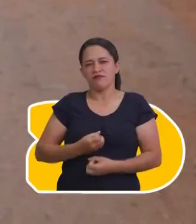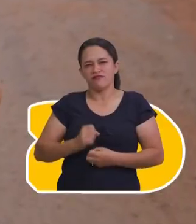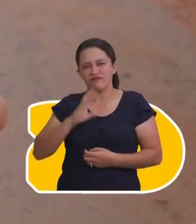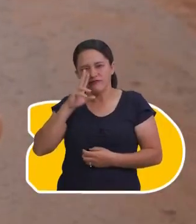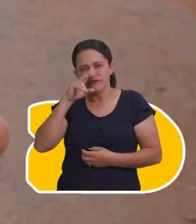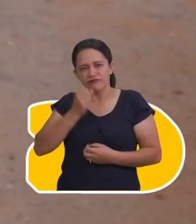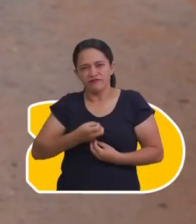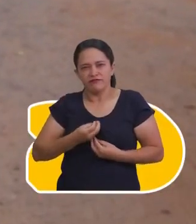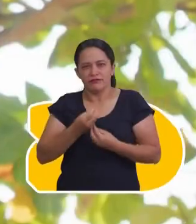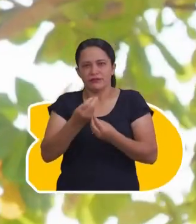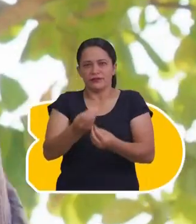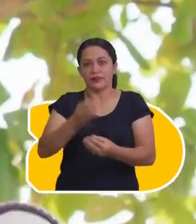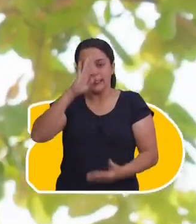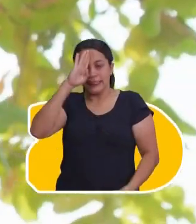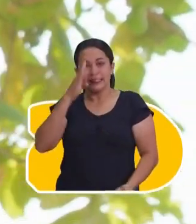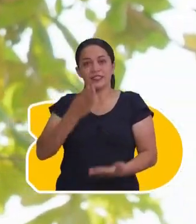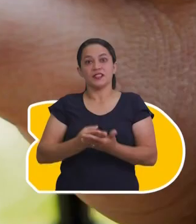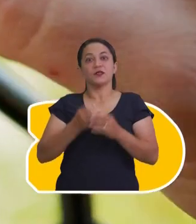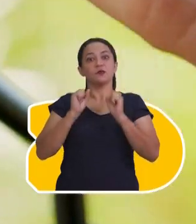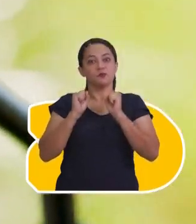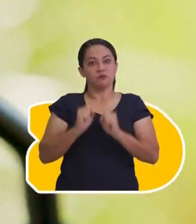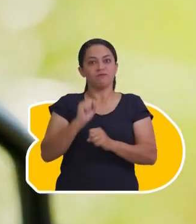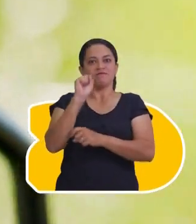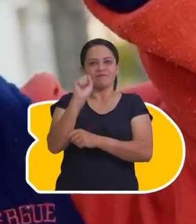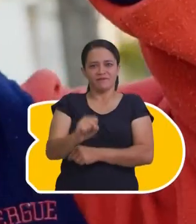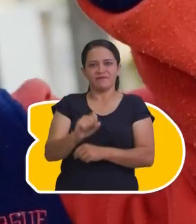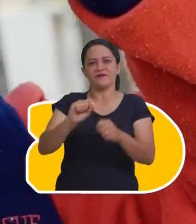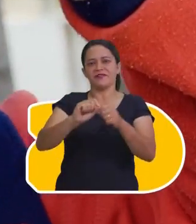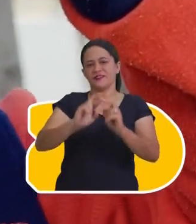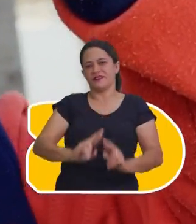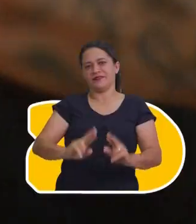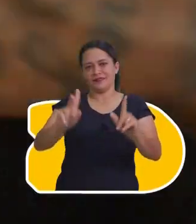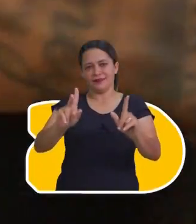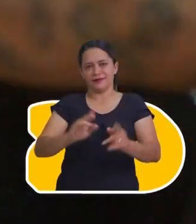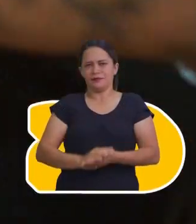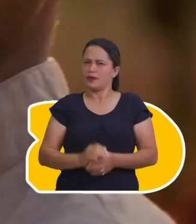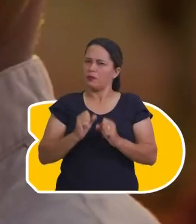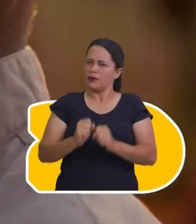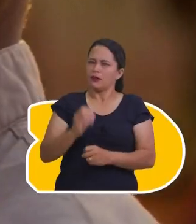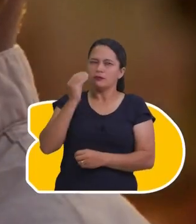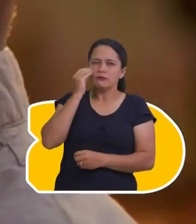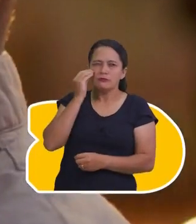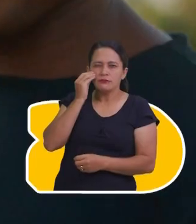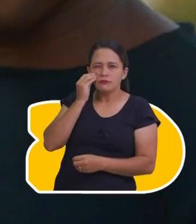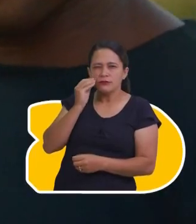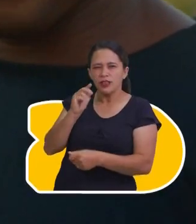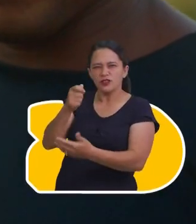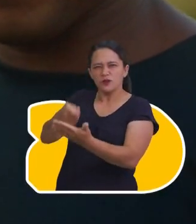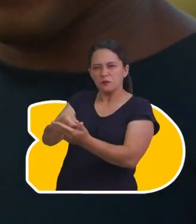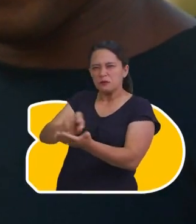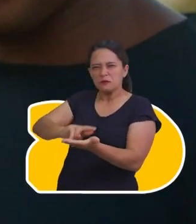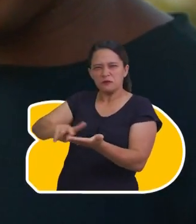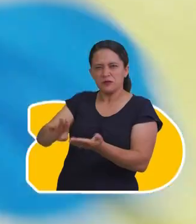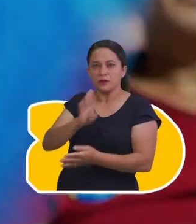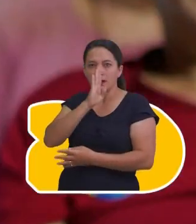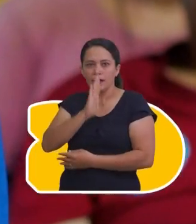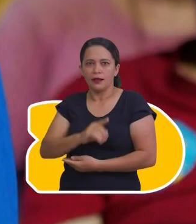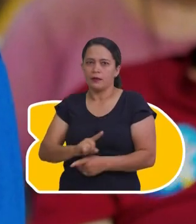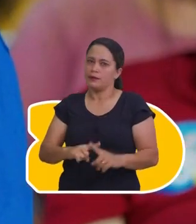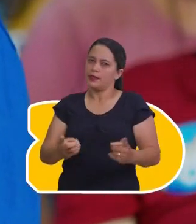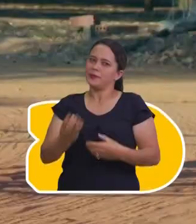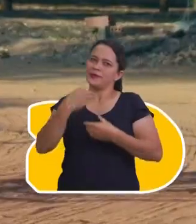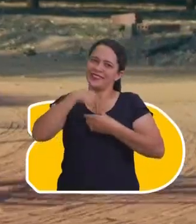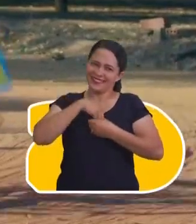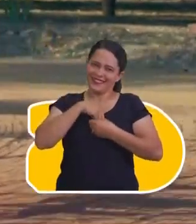que vem de dentro, de quem acredita que pode, sim, fazer a diferença. Podem tentar te impedir, te comprar, te